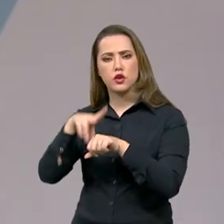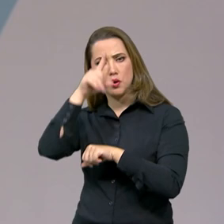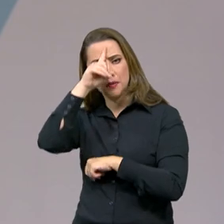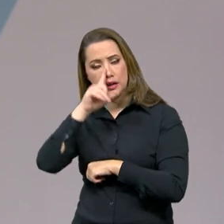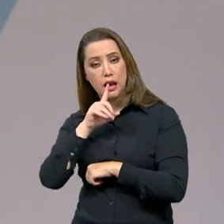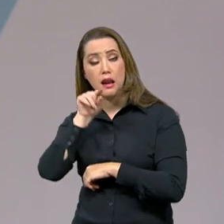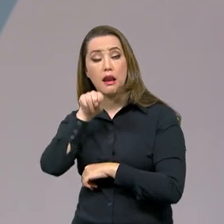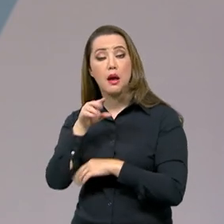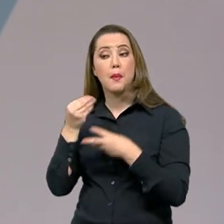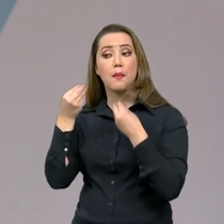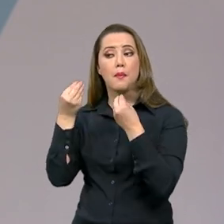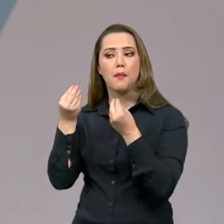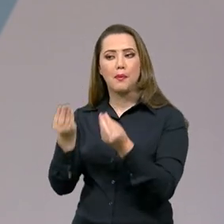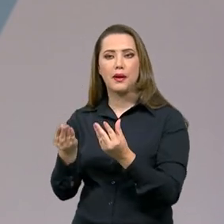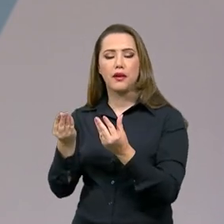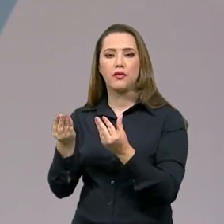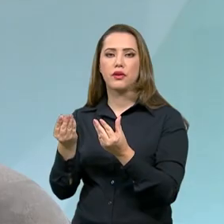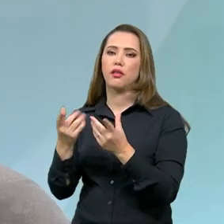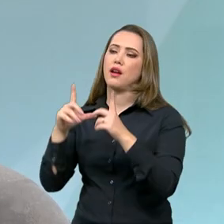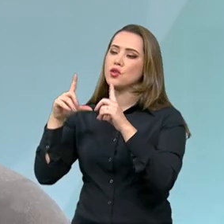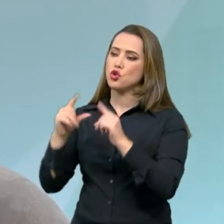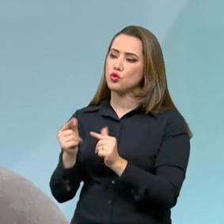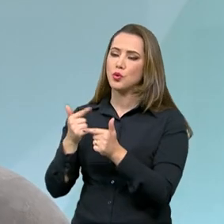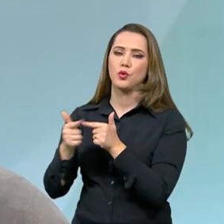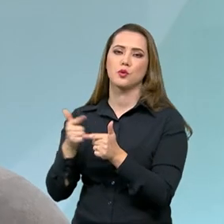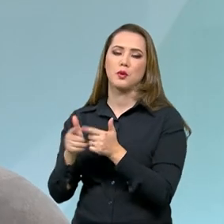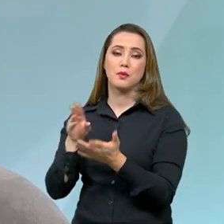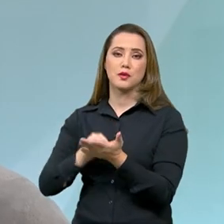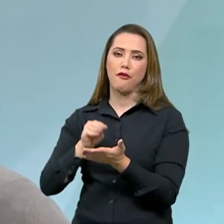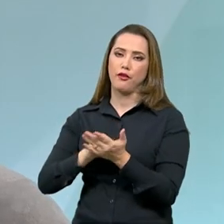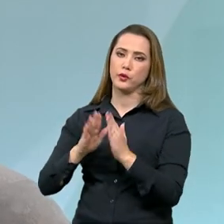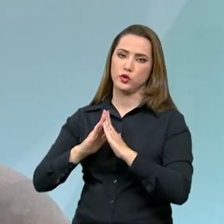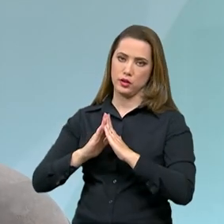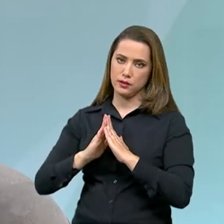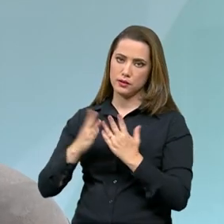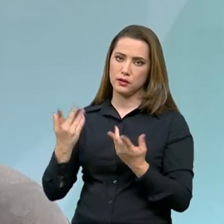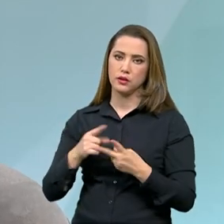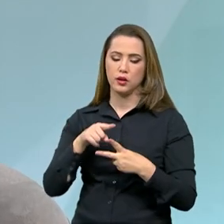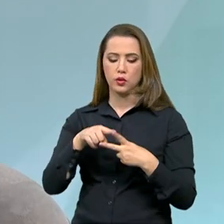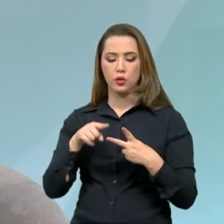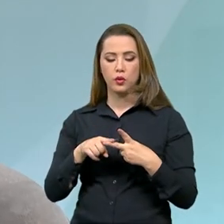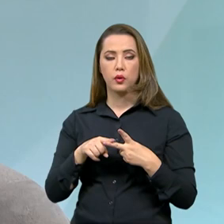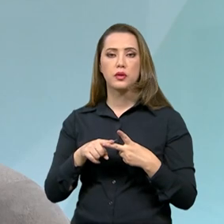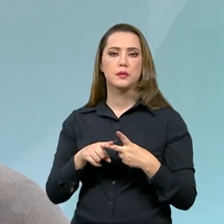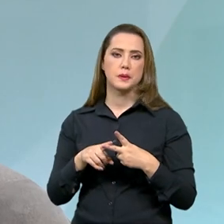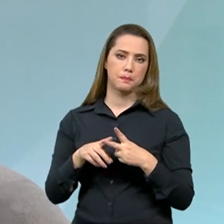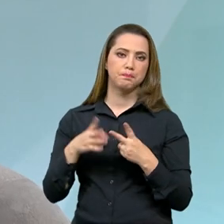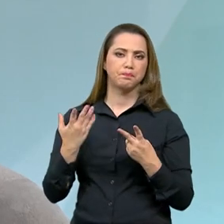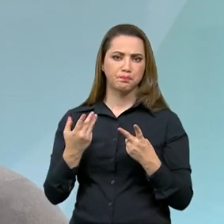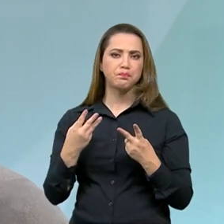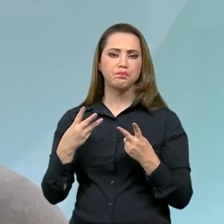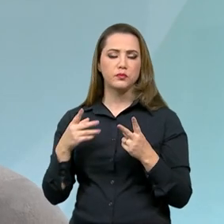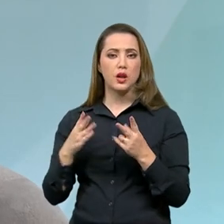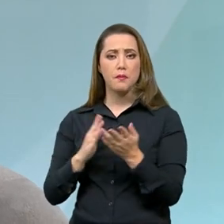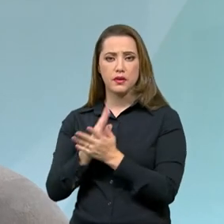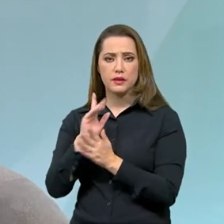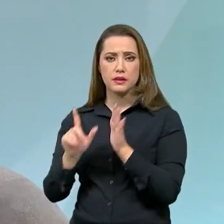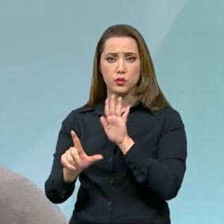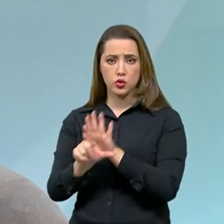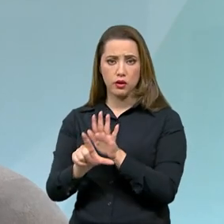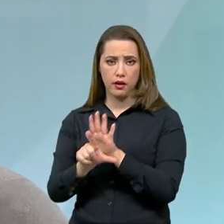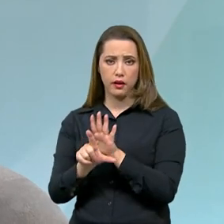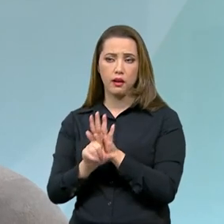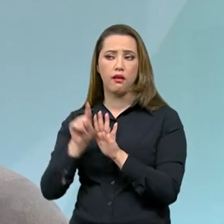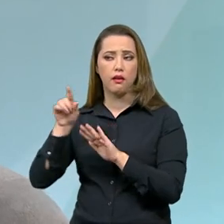mitigar os problemas habitacionais. Então, tem duas medidas que agora aguardam a sanção do presidente, foram aprovadas em projetos de lei no Congresso